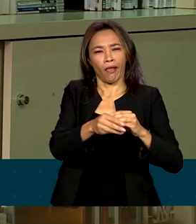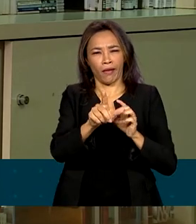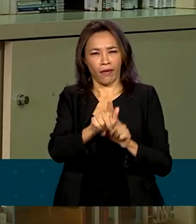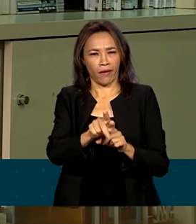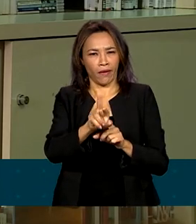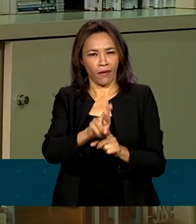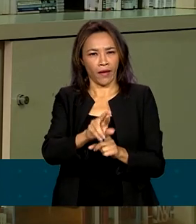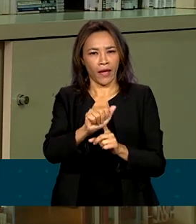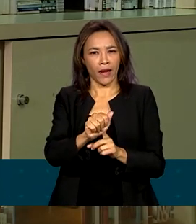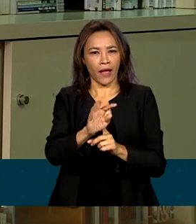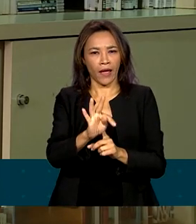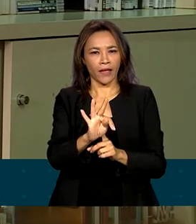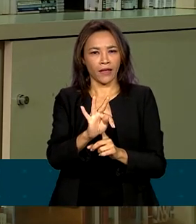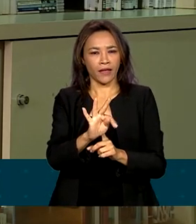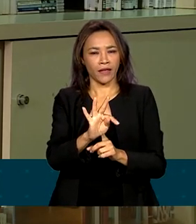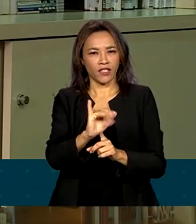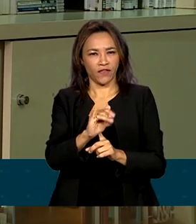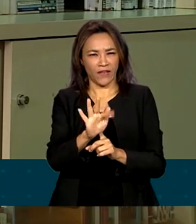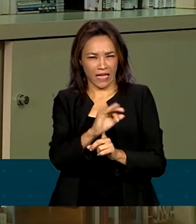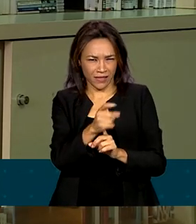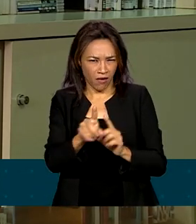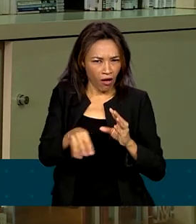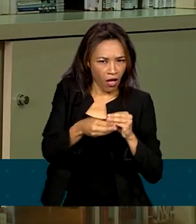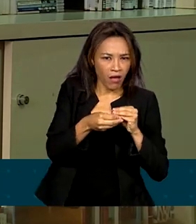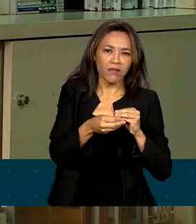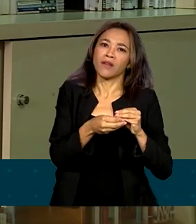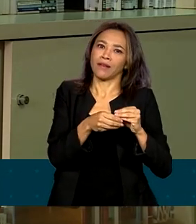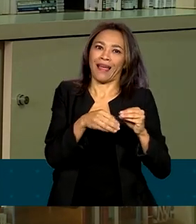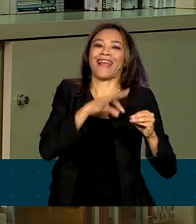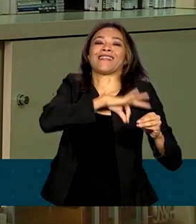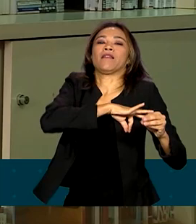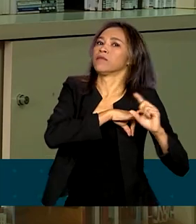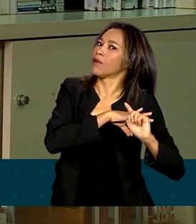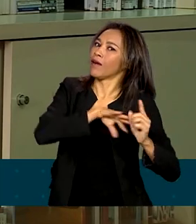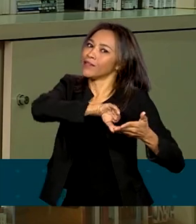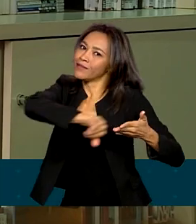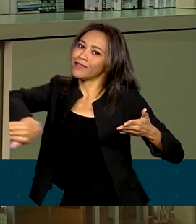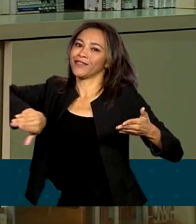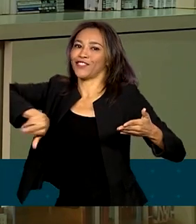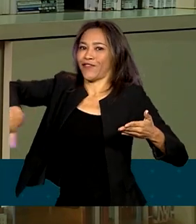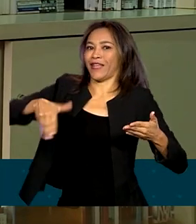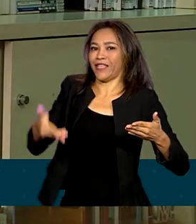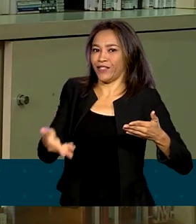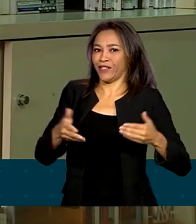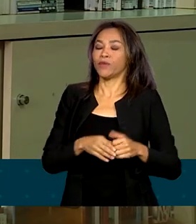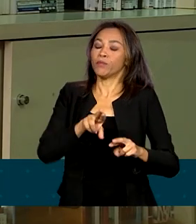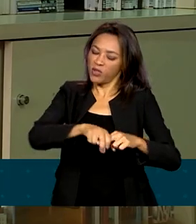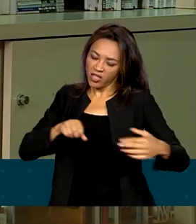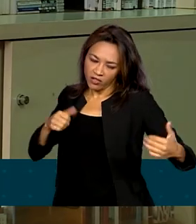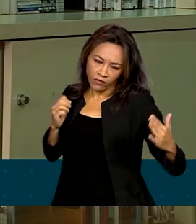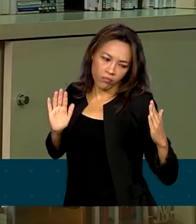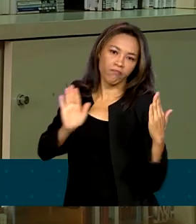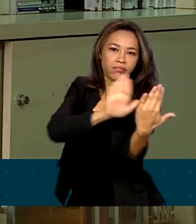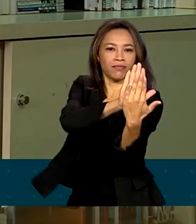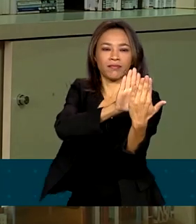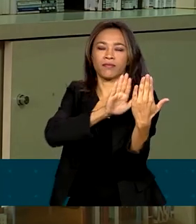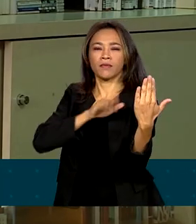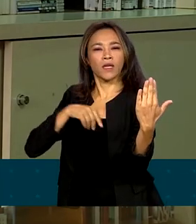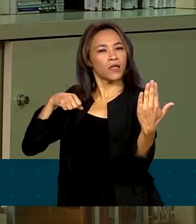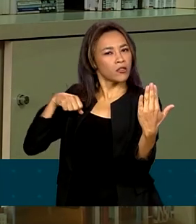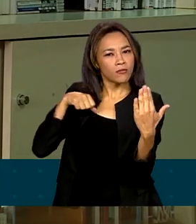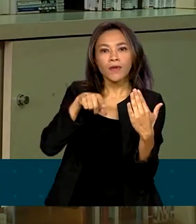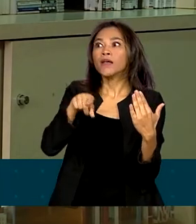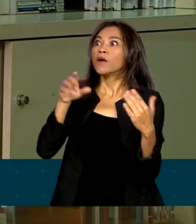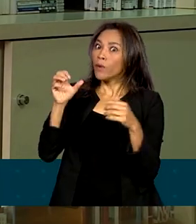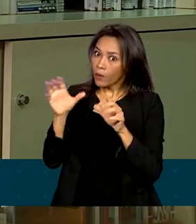Mas é de uma importância que nós não podemos abrir mão da lei do piso, por isso fomos para o embate. A STF